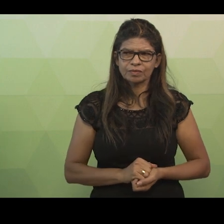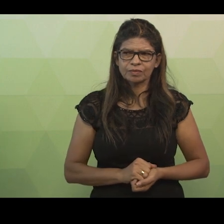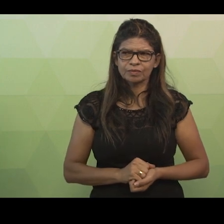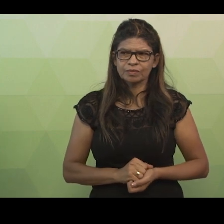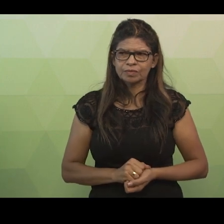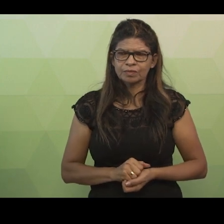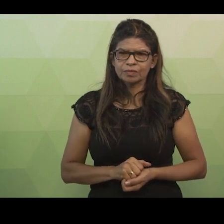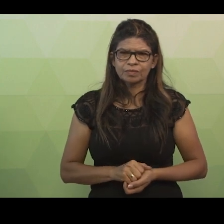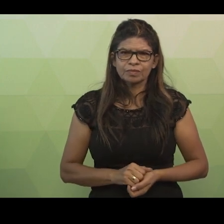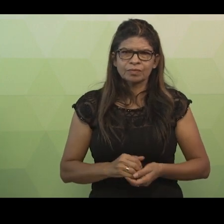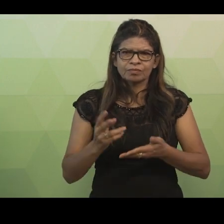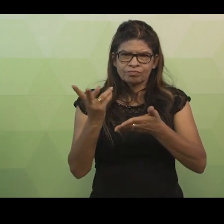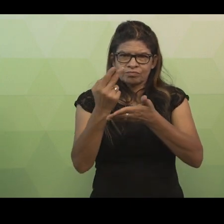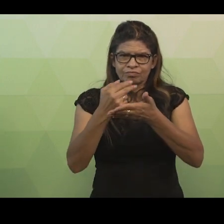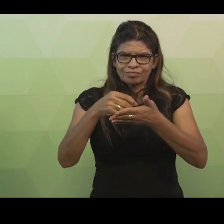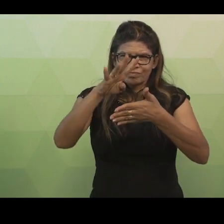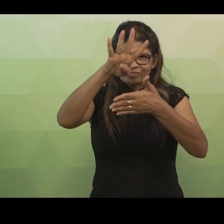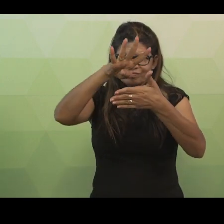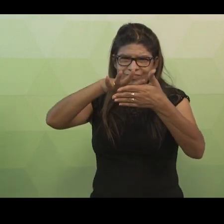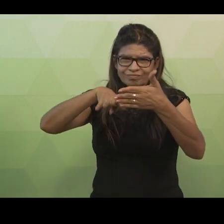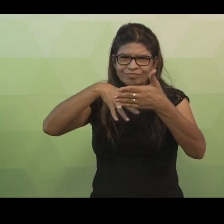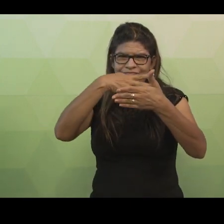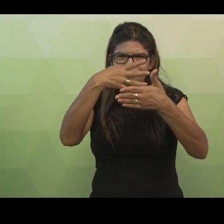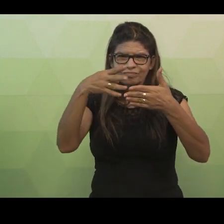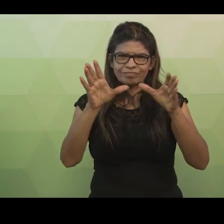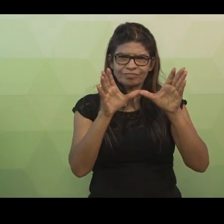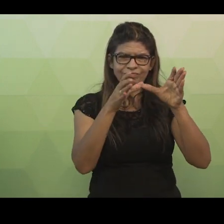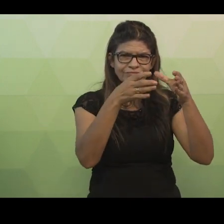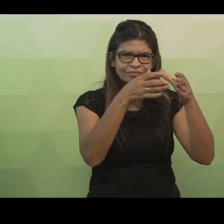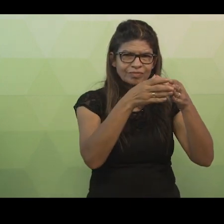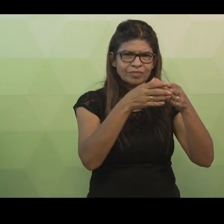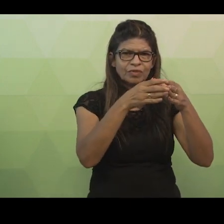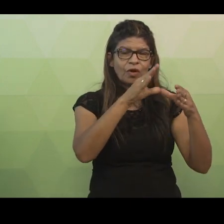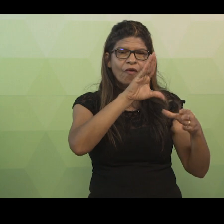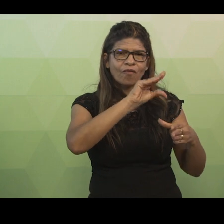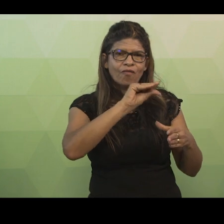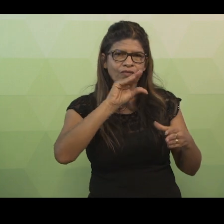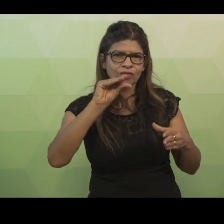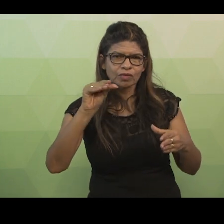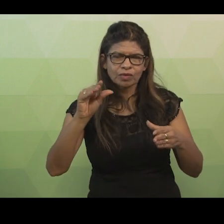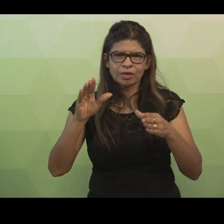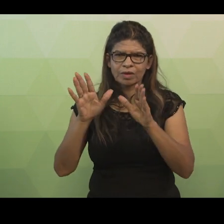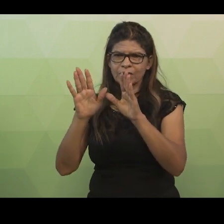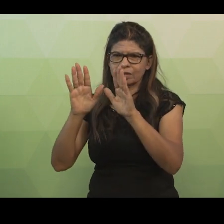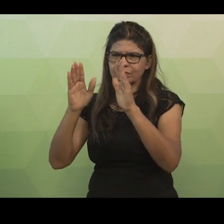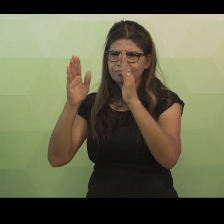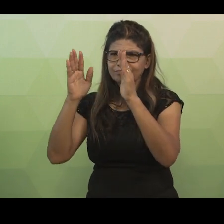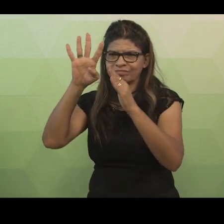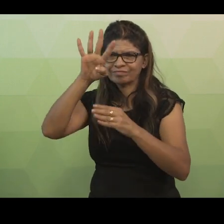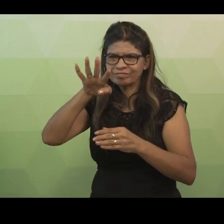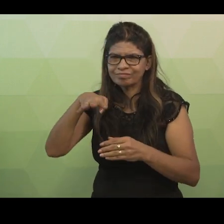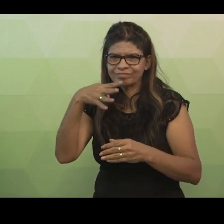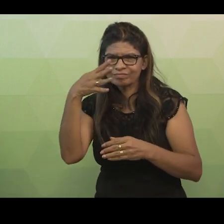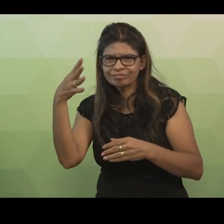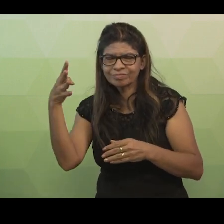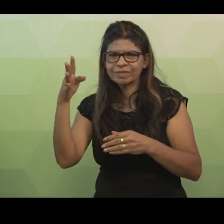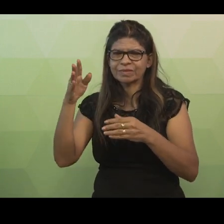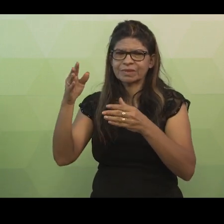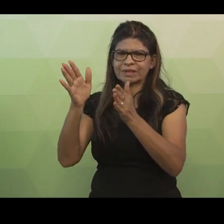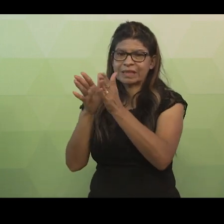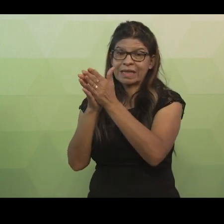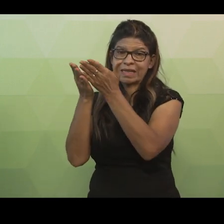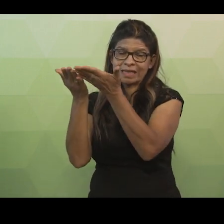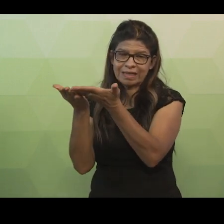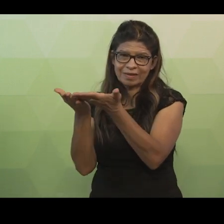Na figura, temos duas classes, funcionário e livro. Os atributos definidos para a classe funcionário